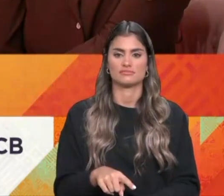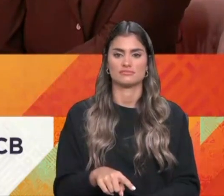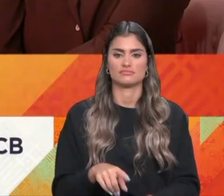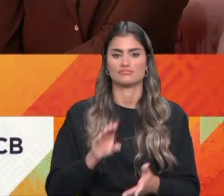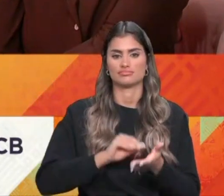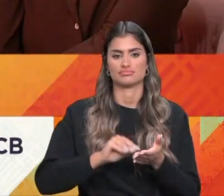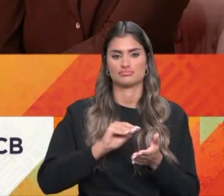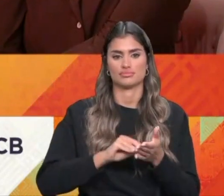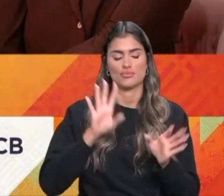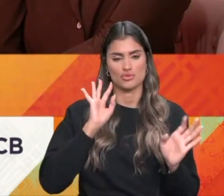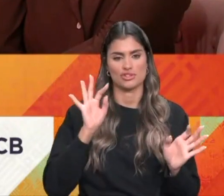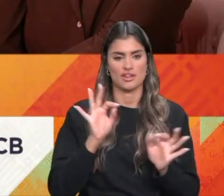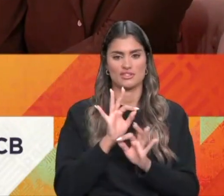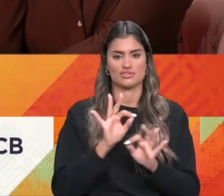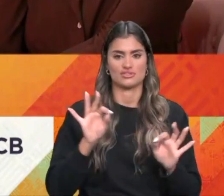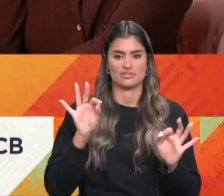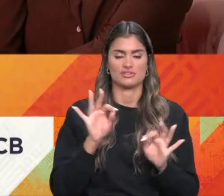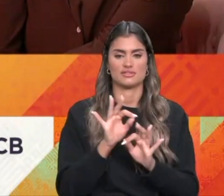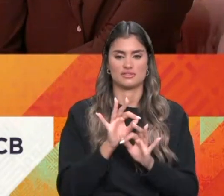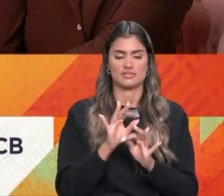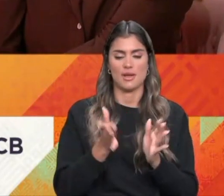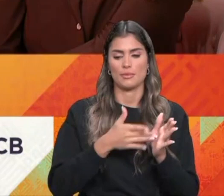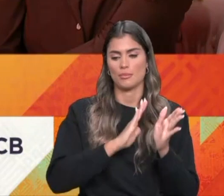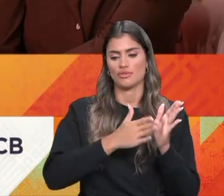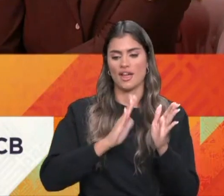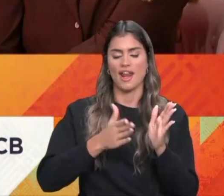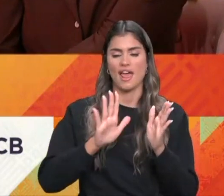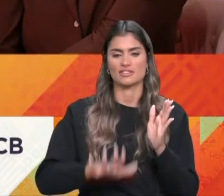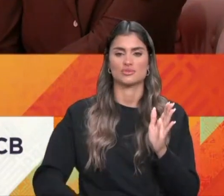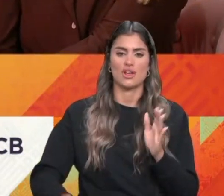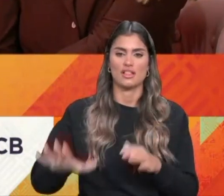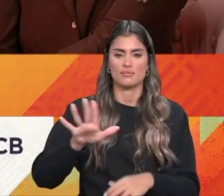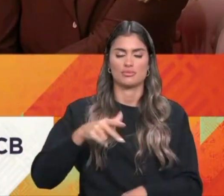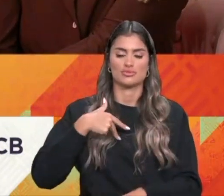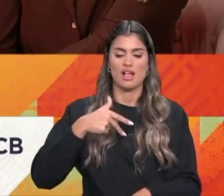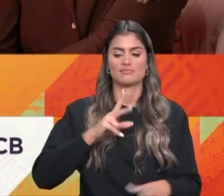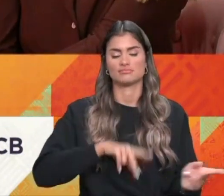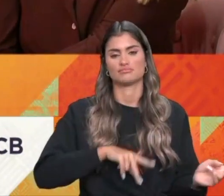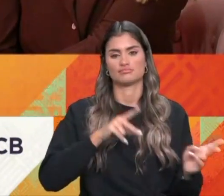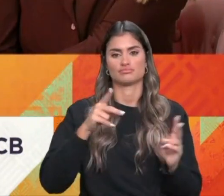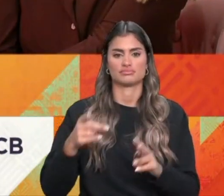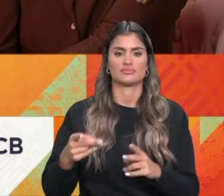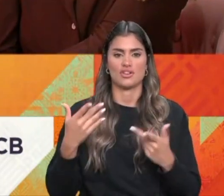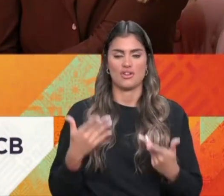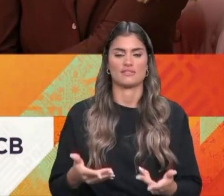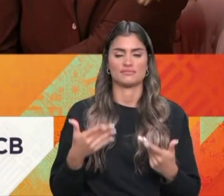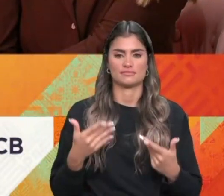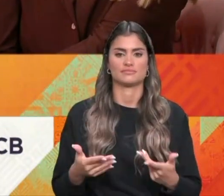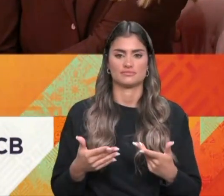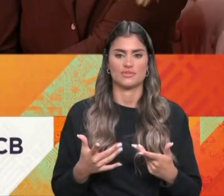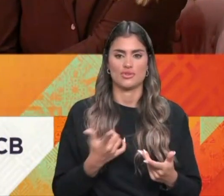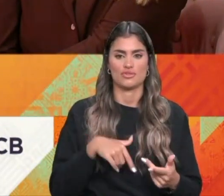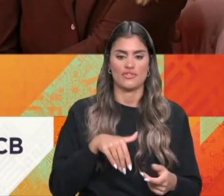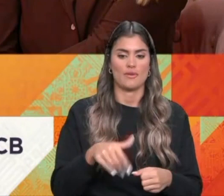musicais que se encontram na Biblioteca Nacional de Portugal e trazê-la para os dias de hoje, e é isso que nós vamos